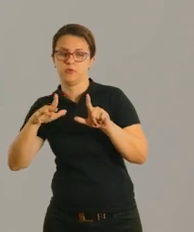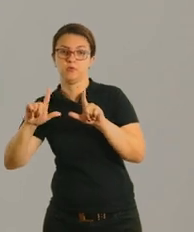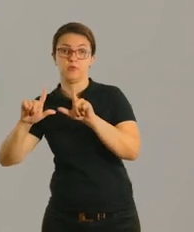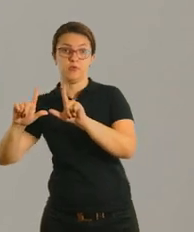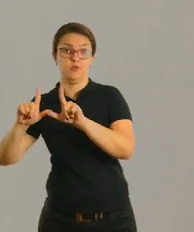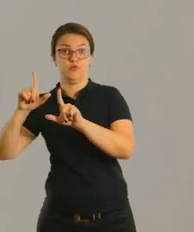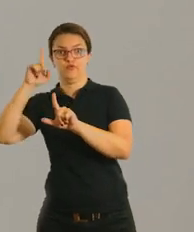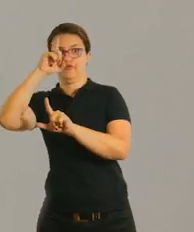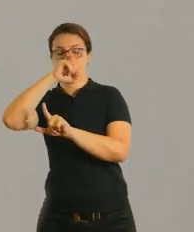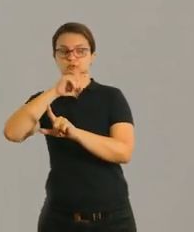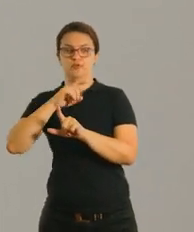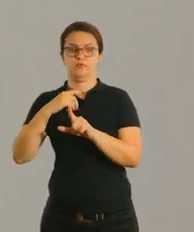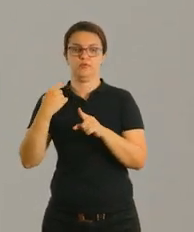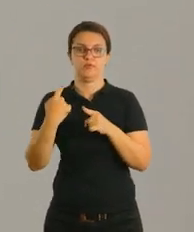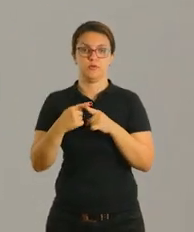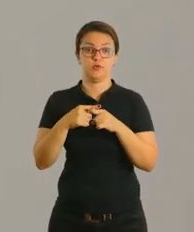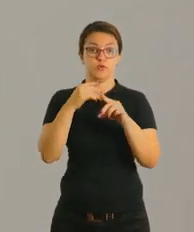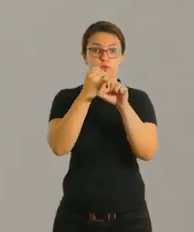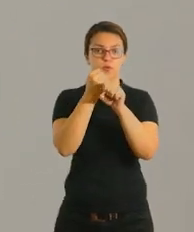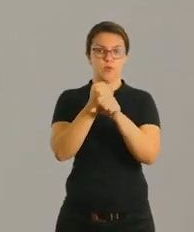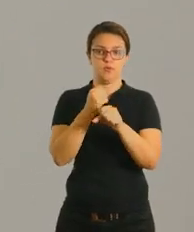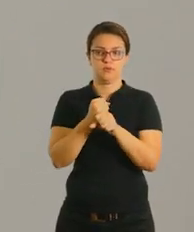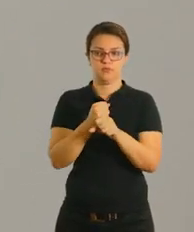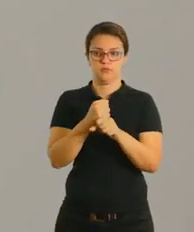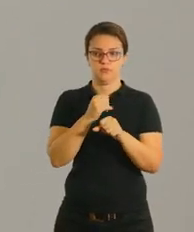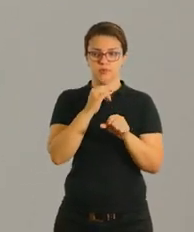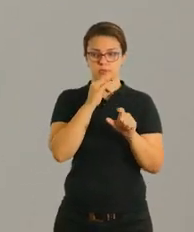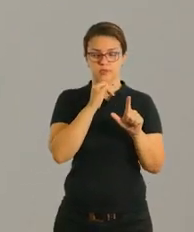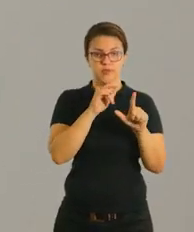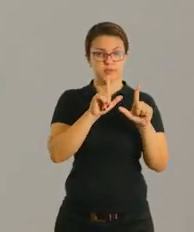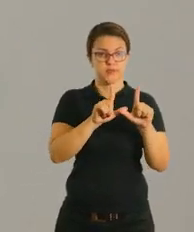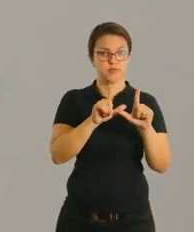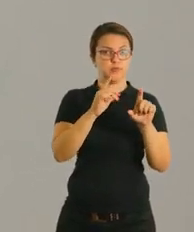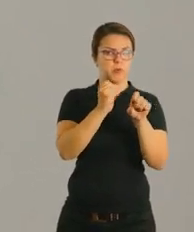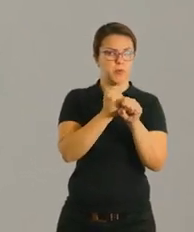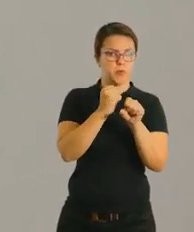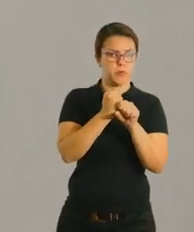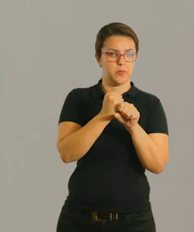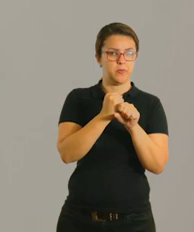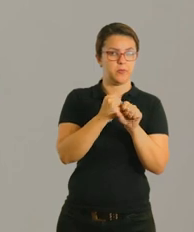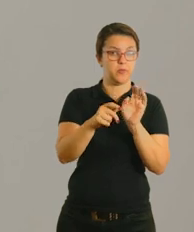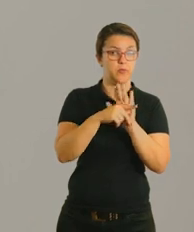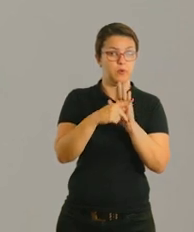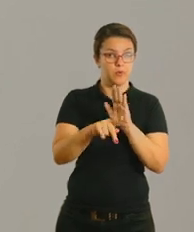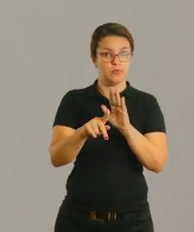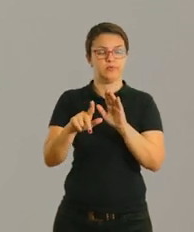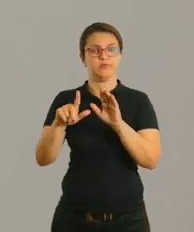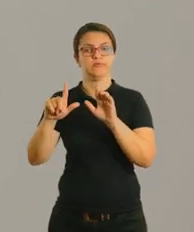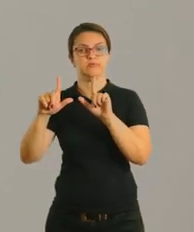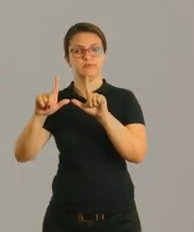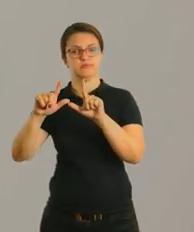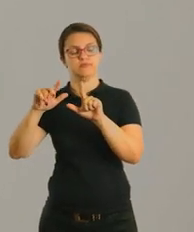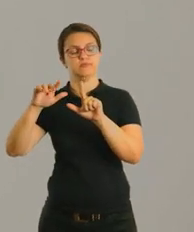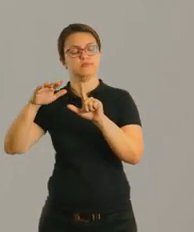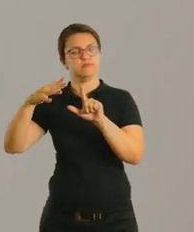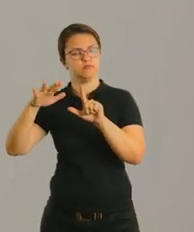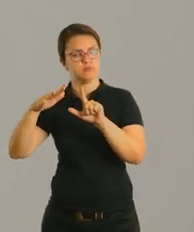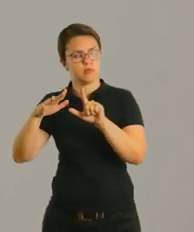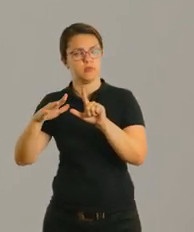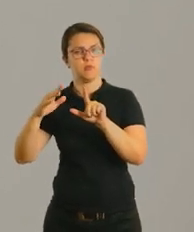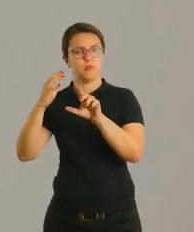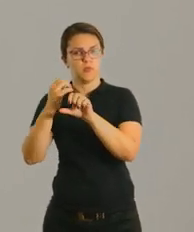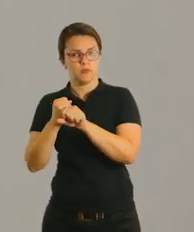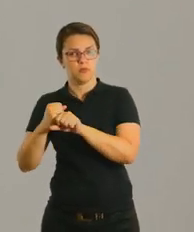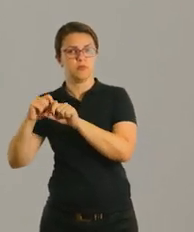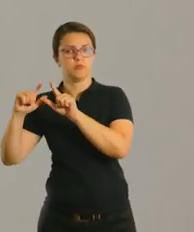E cada nível é uma determinada pontuação. Nível fácil vai ser um ponto, nível médio vai ser dois pontos e nível difícil